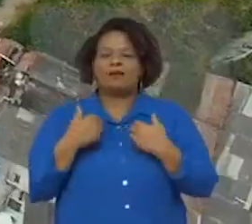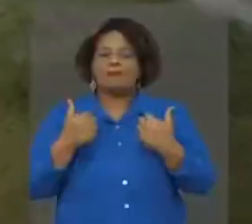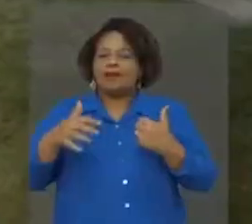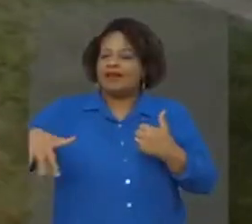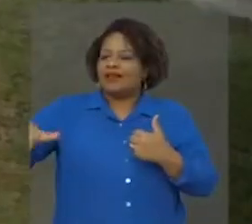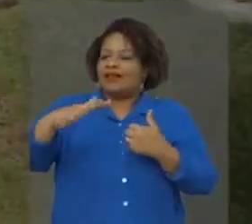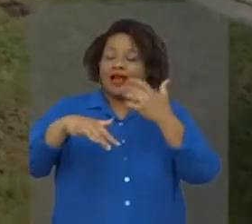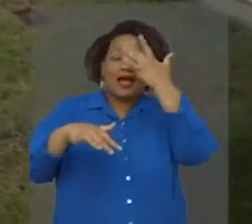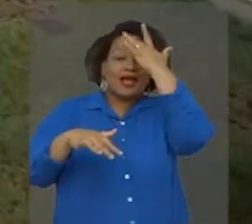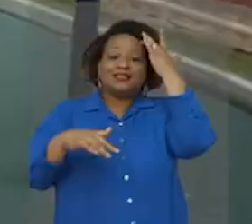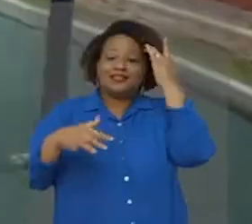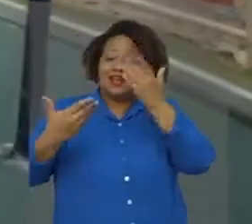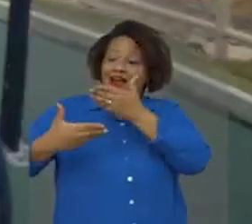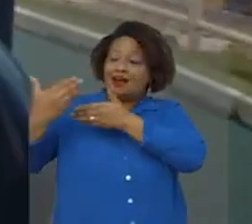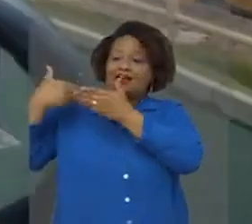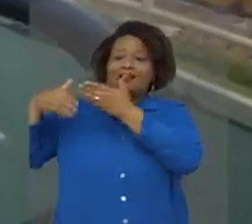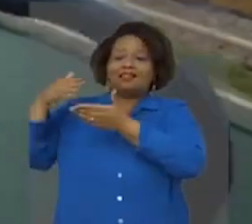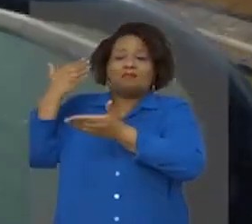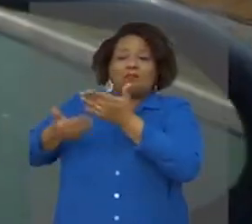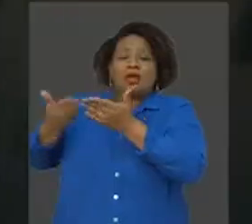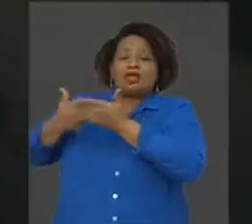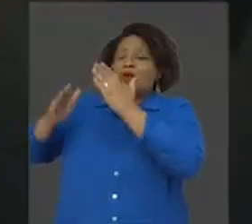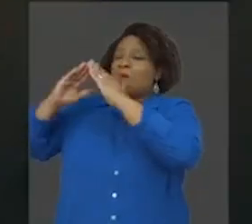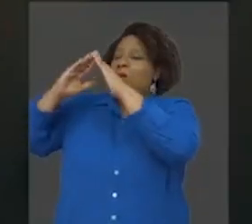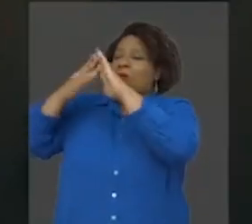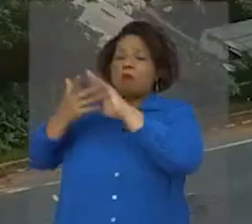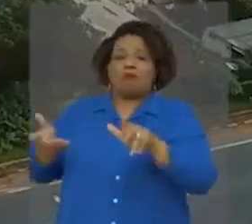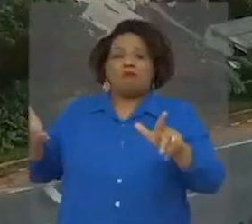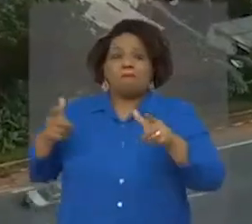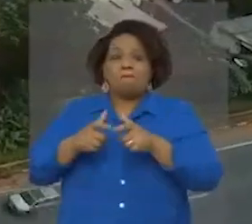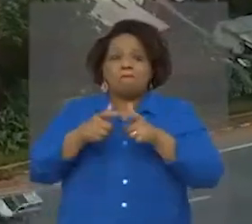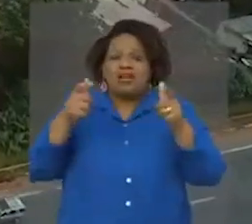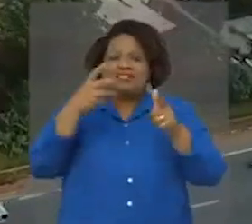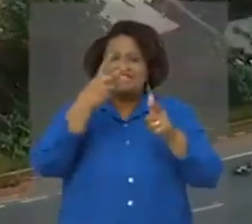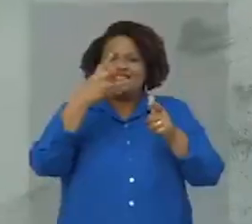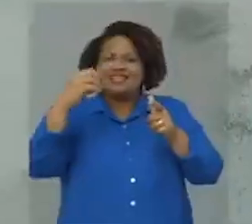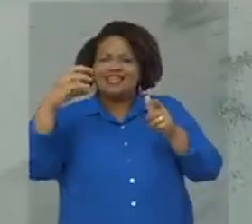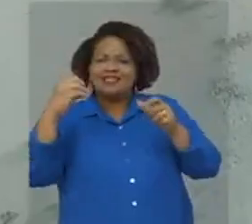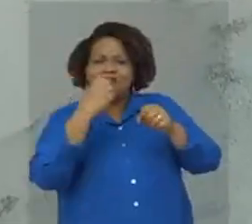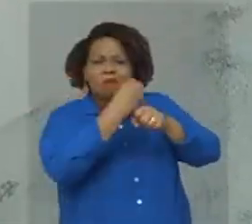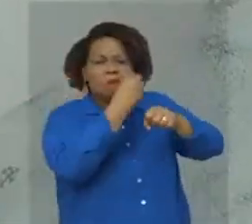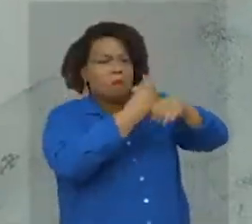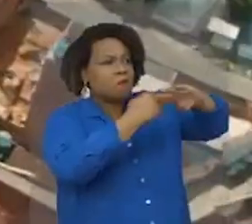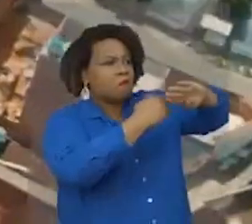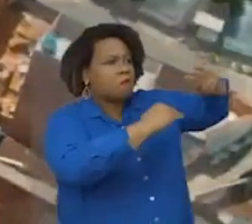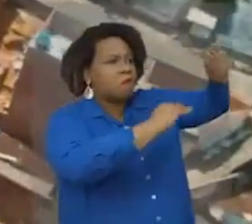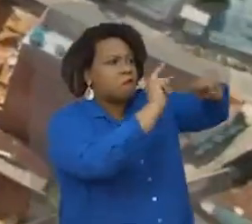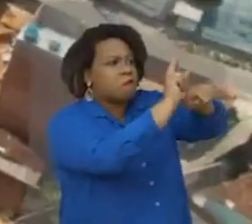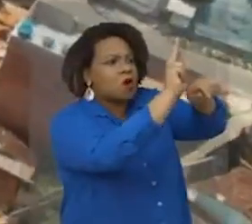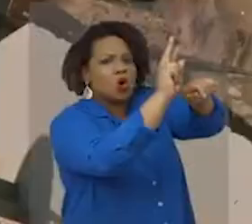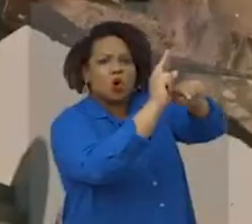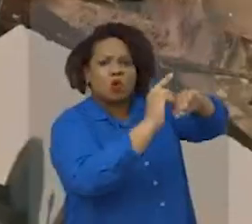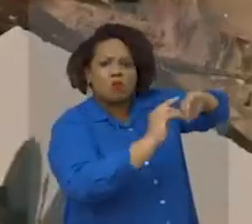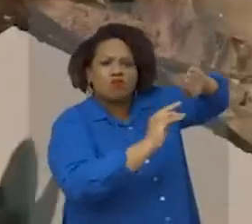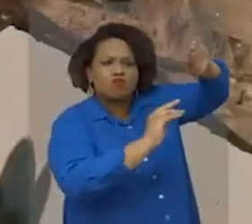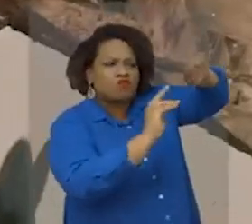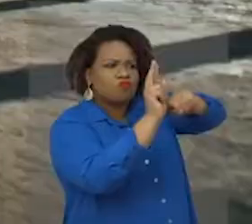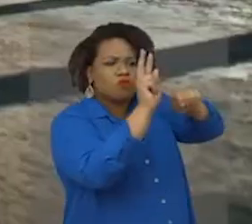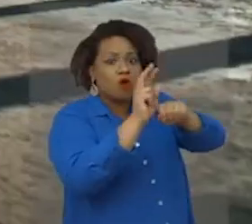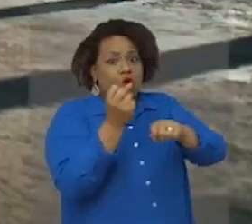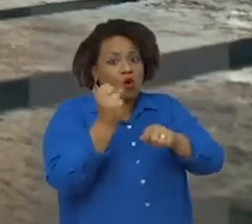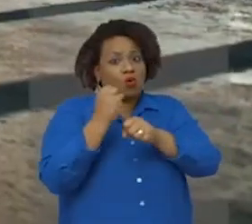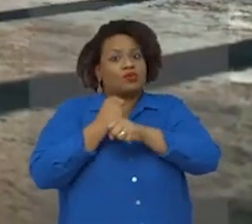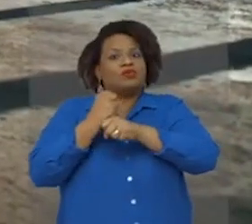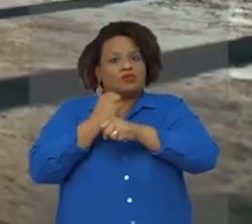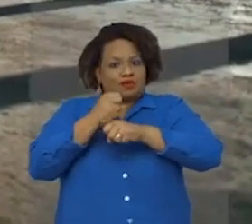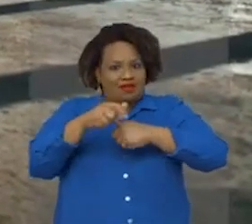a pessoas que no passado haviam perdido tudo. Mais de 300 encostas foram protegidas ao longo de oito anos